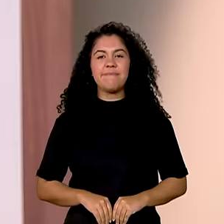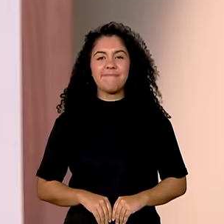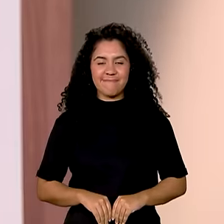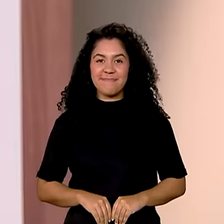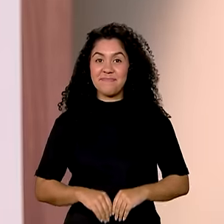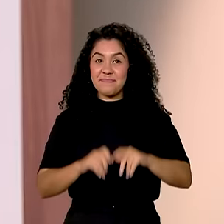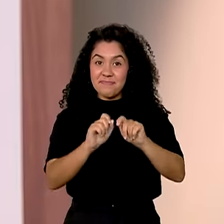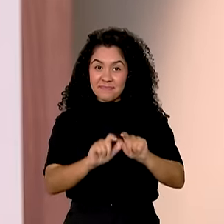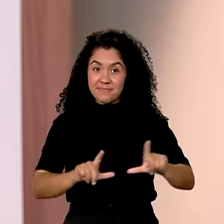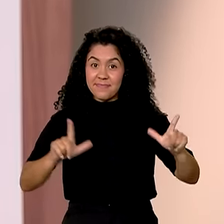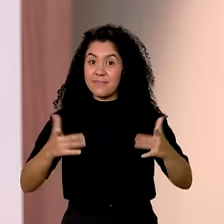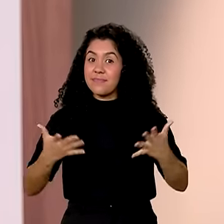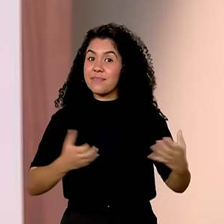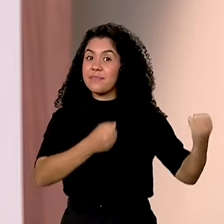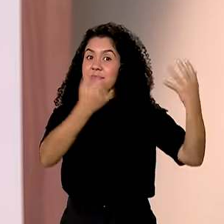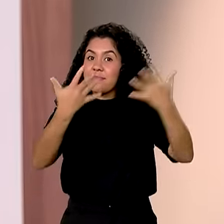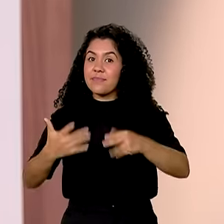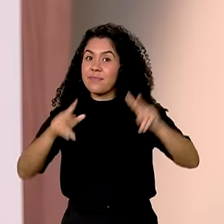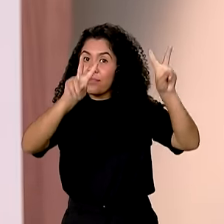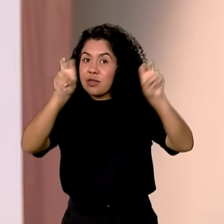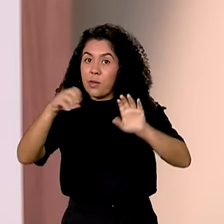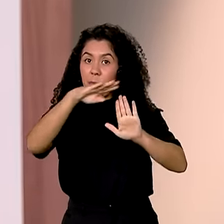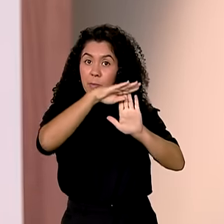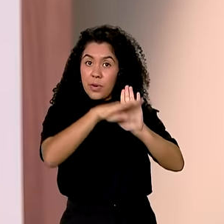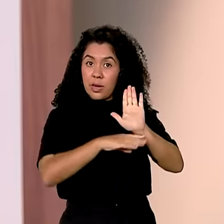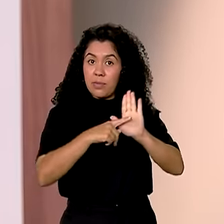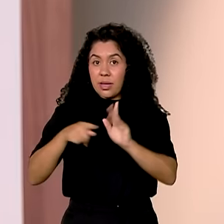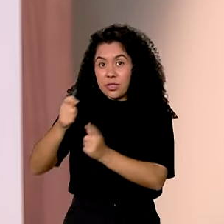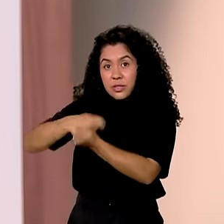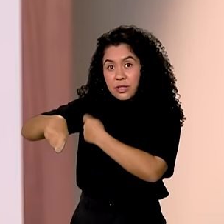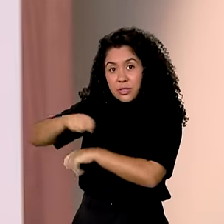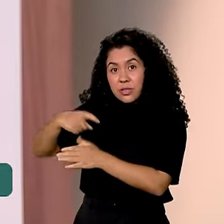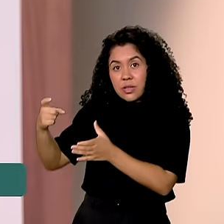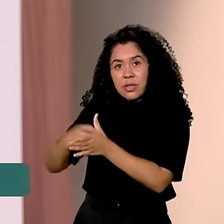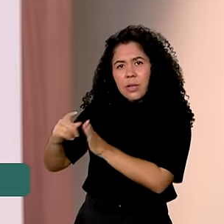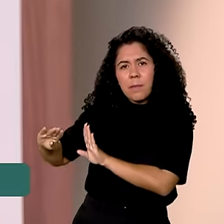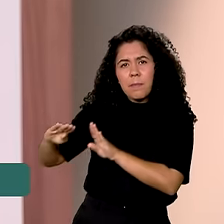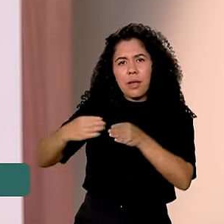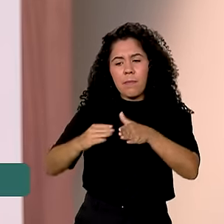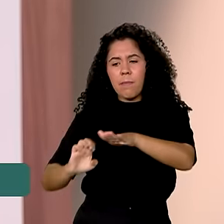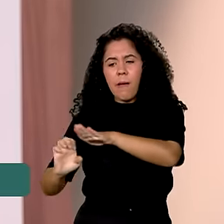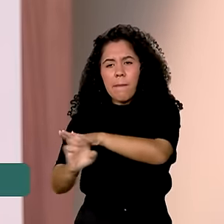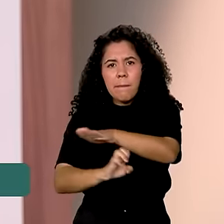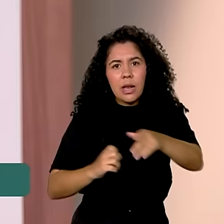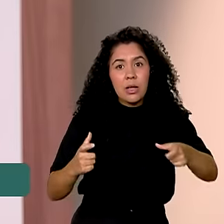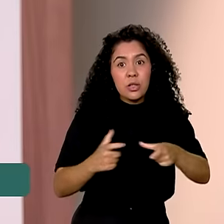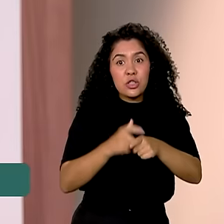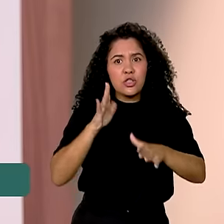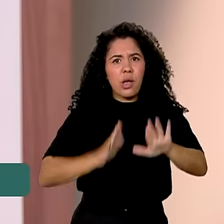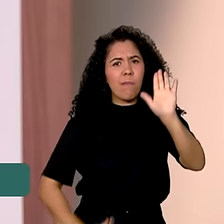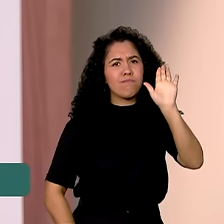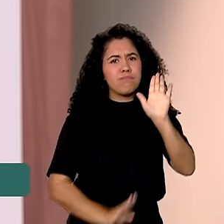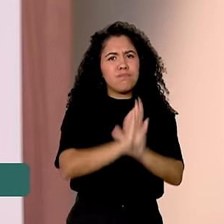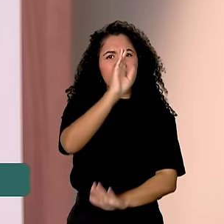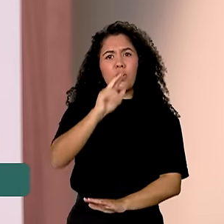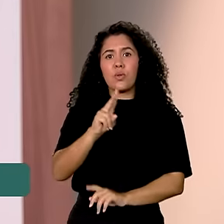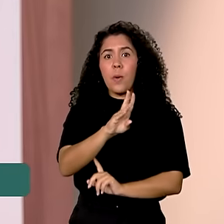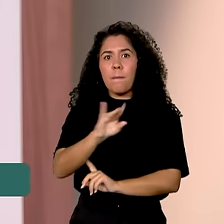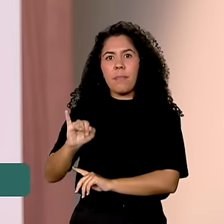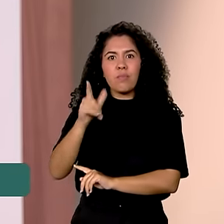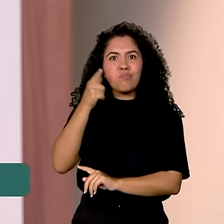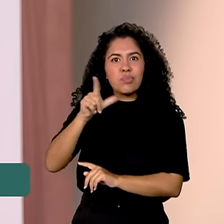Estamos de volta e vamos falar do desenrola pequenos negócios que já ultrapassou 2 bilhões de reais em